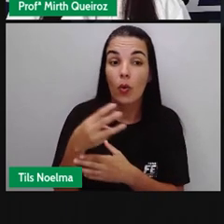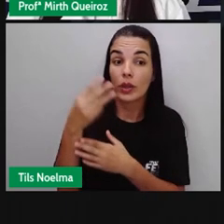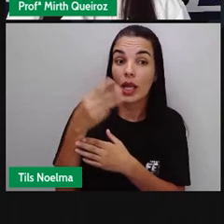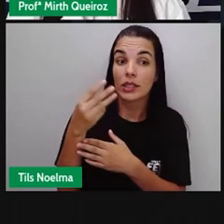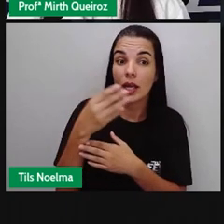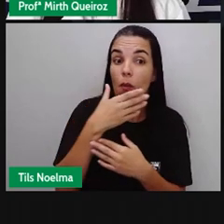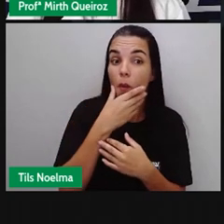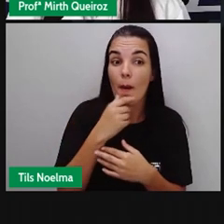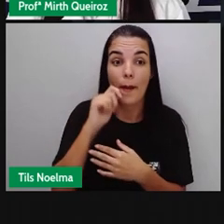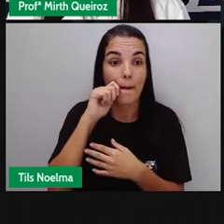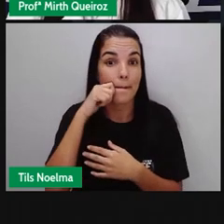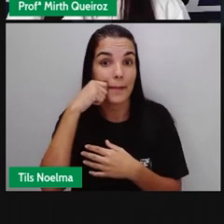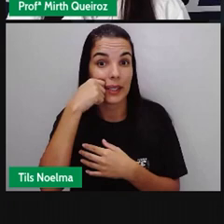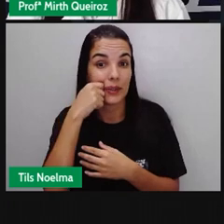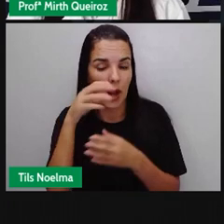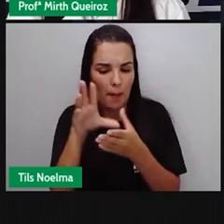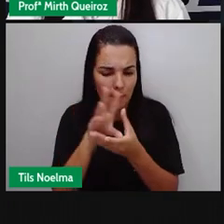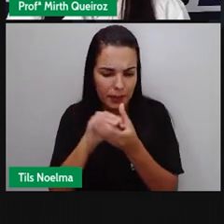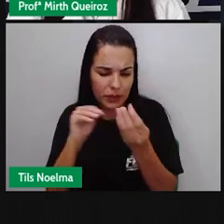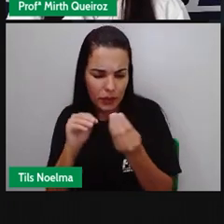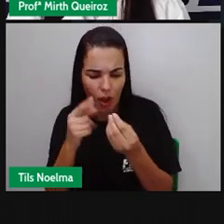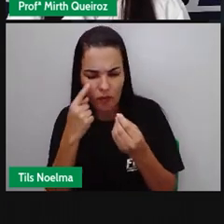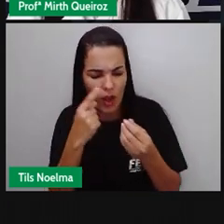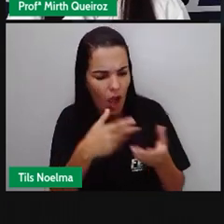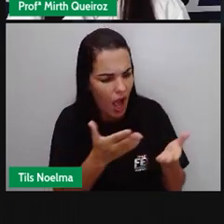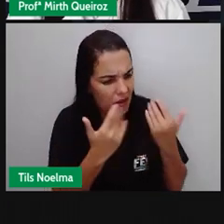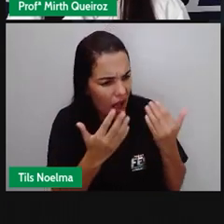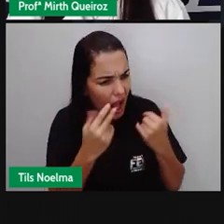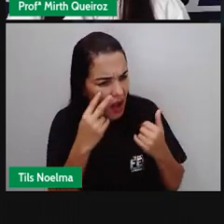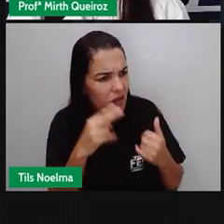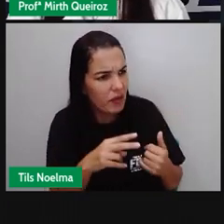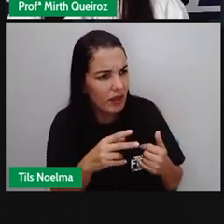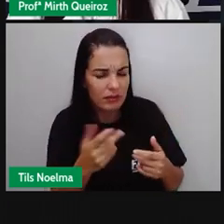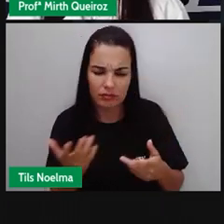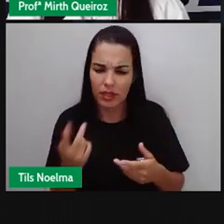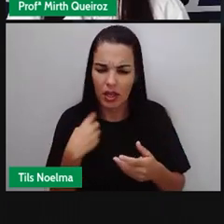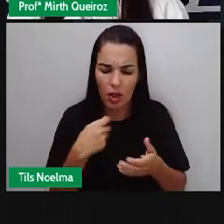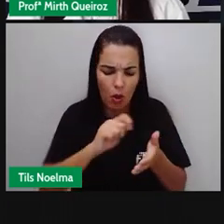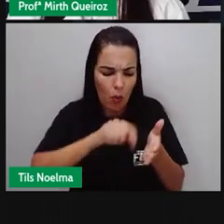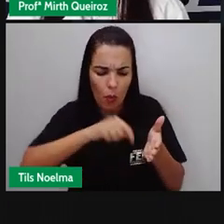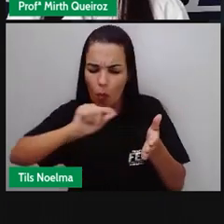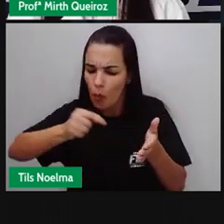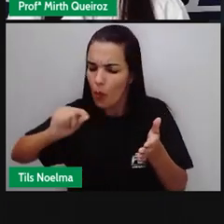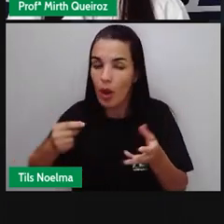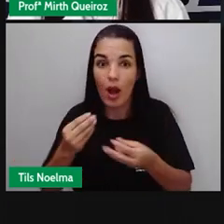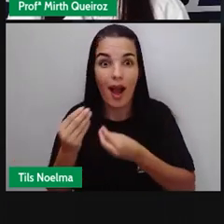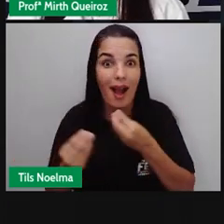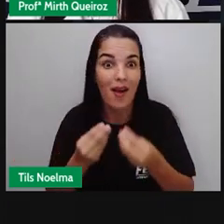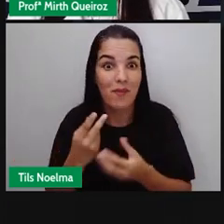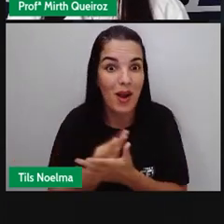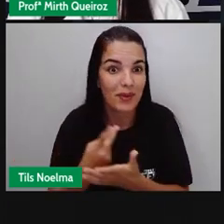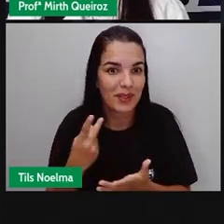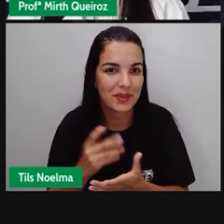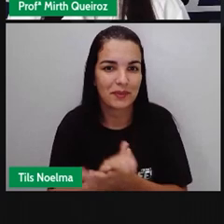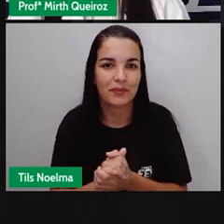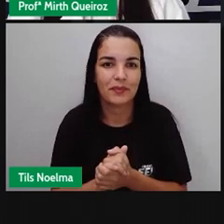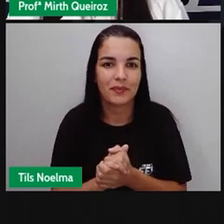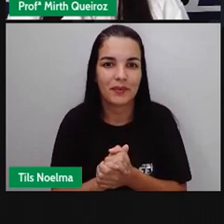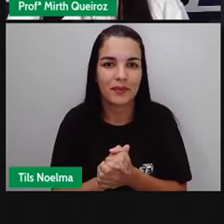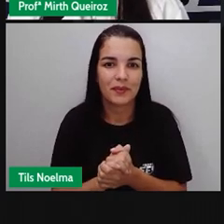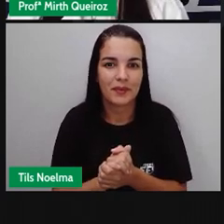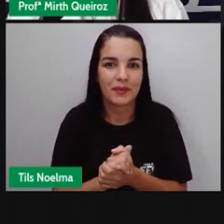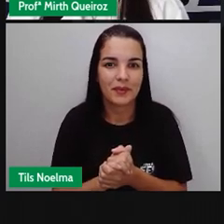O padeiro pediu cópia do original e puxou a brasa para a sardinha dele. Olha só o que ele escreveu.